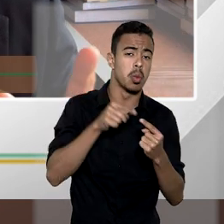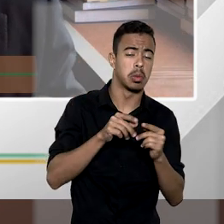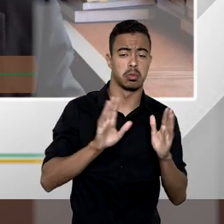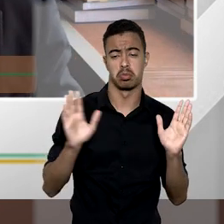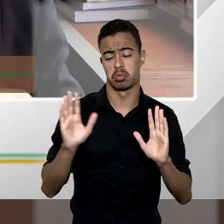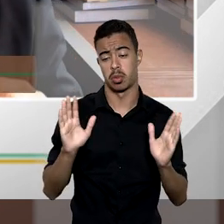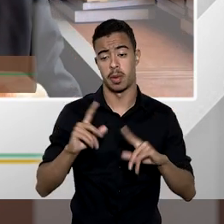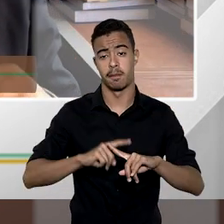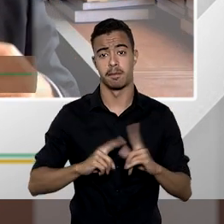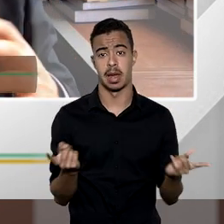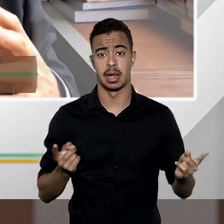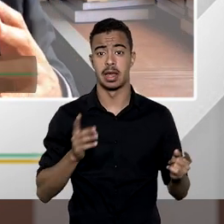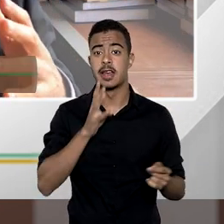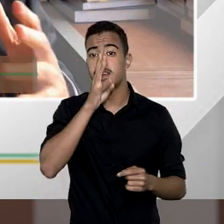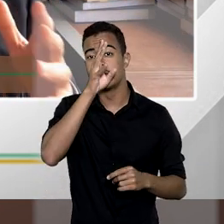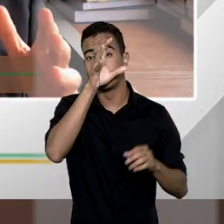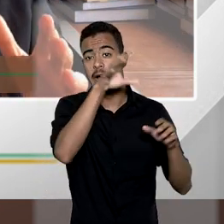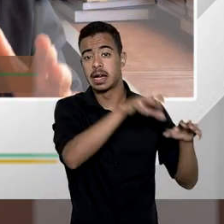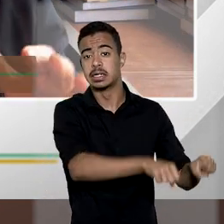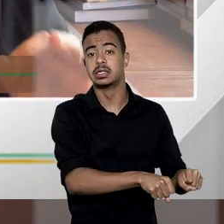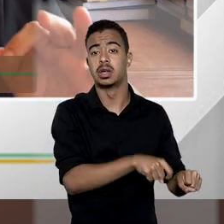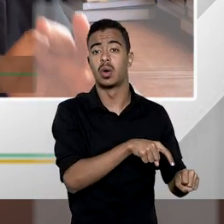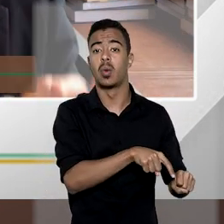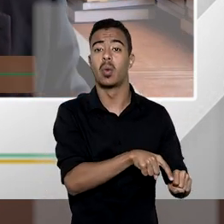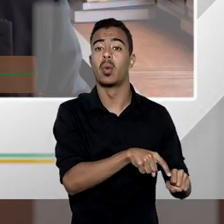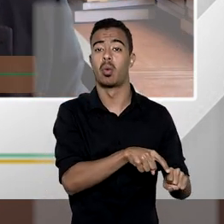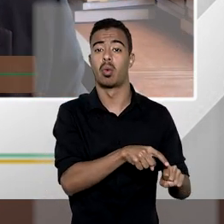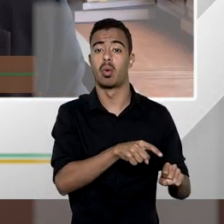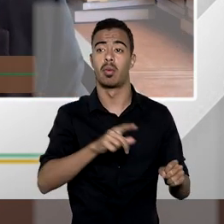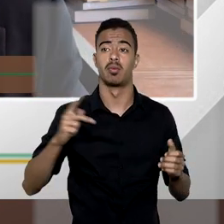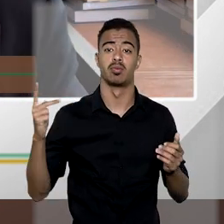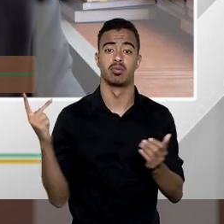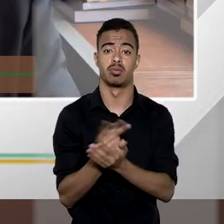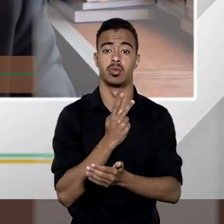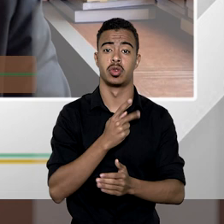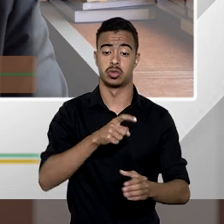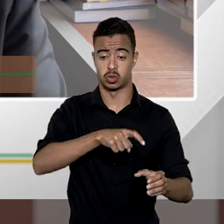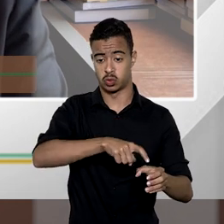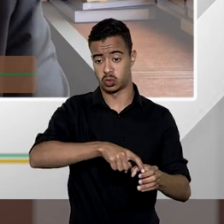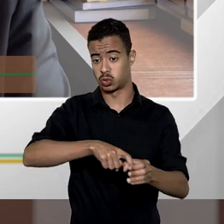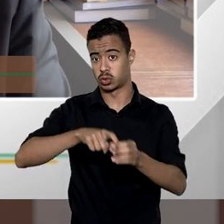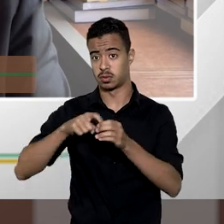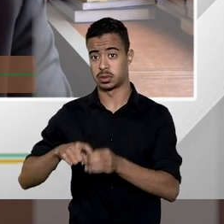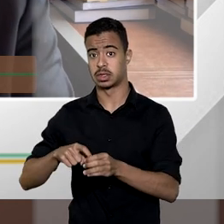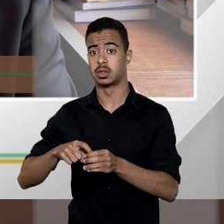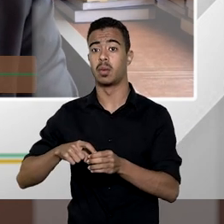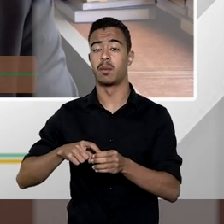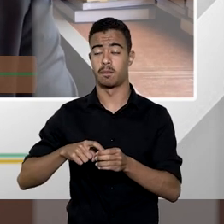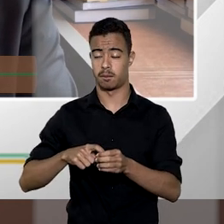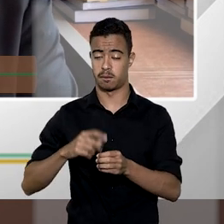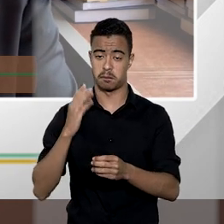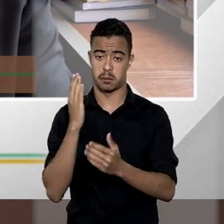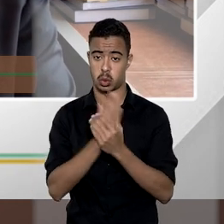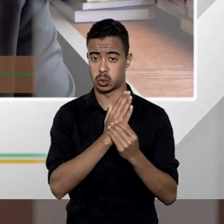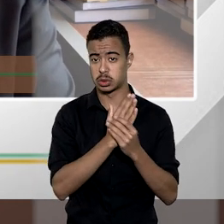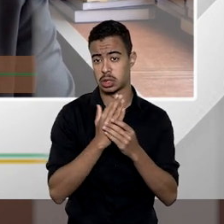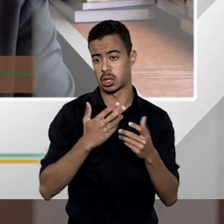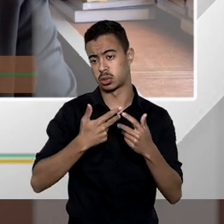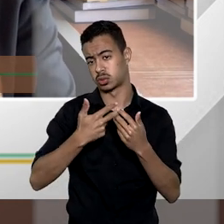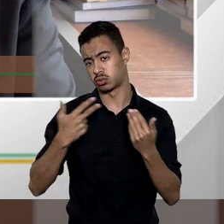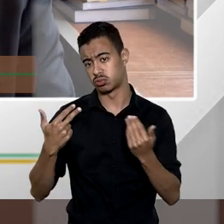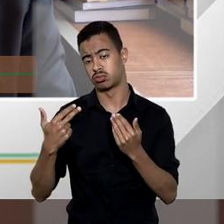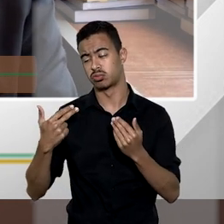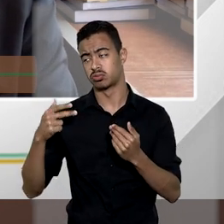não a invasão como uma causa de suspensão do processo expropriatório e